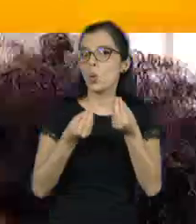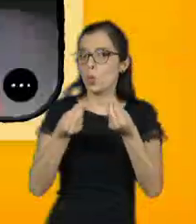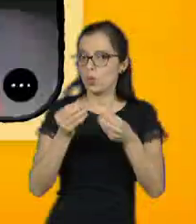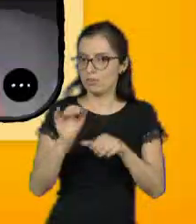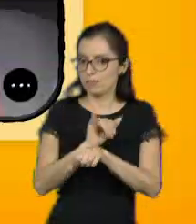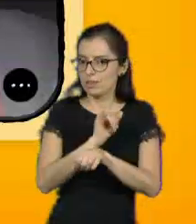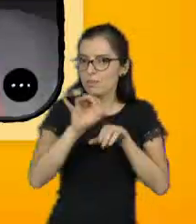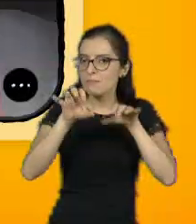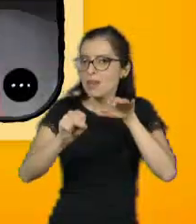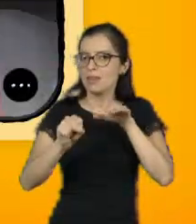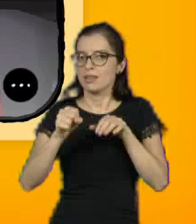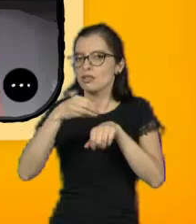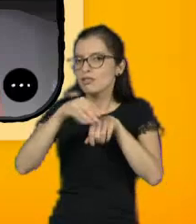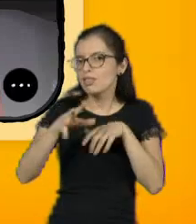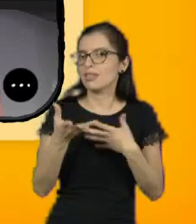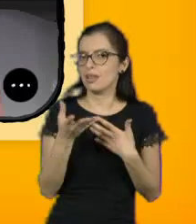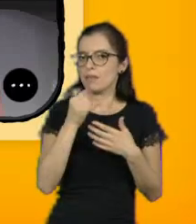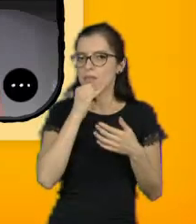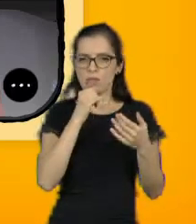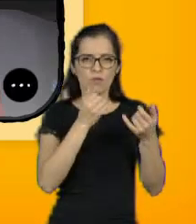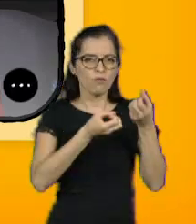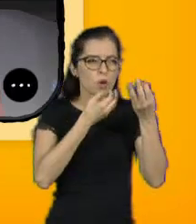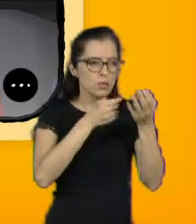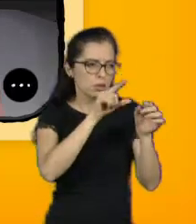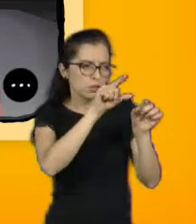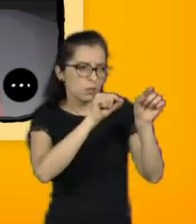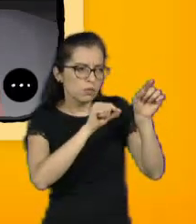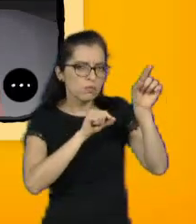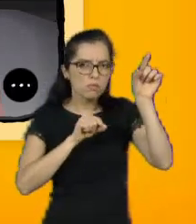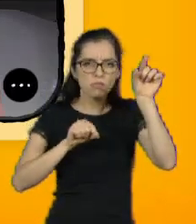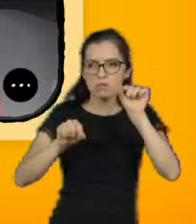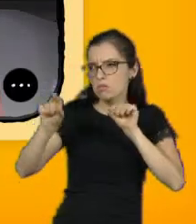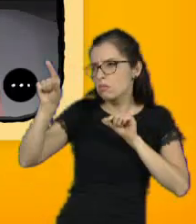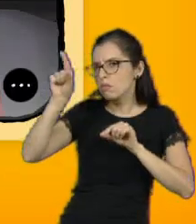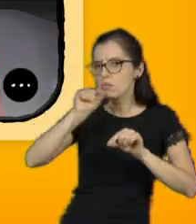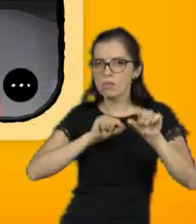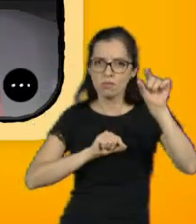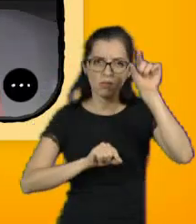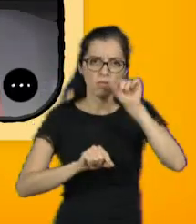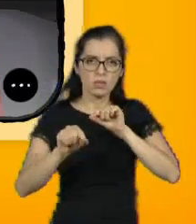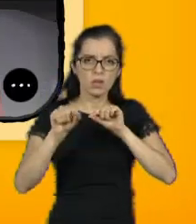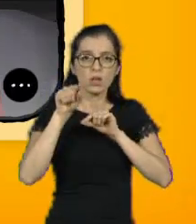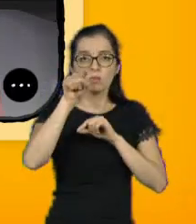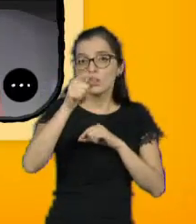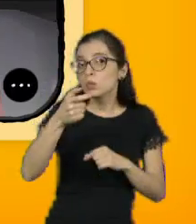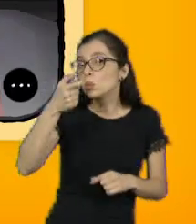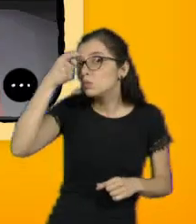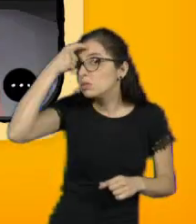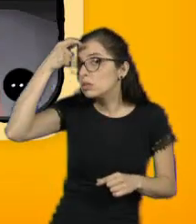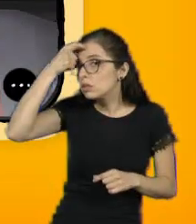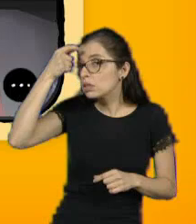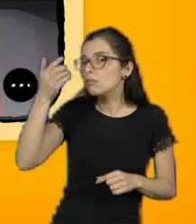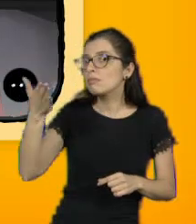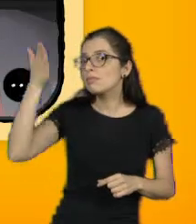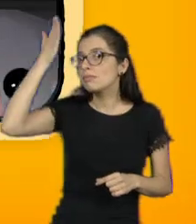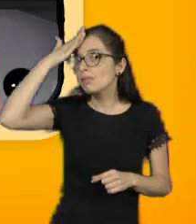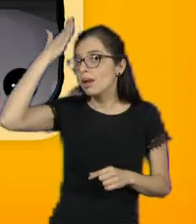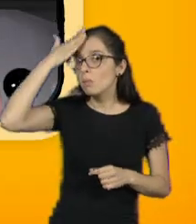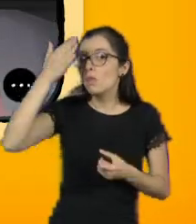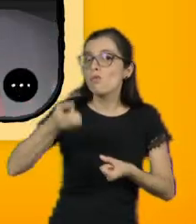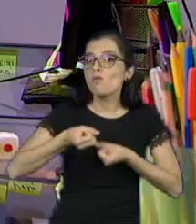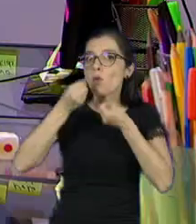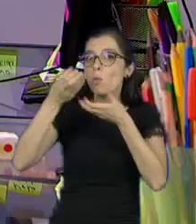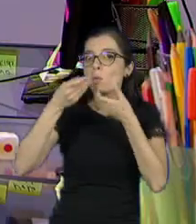seleção ou filtros de curadoria. Ou seja, desenvolver habilidades que te levem diretamente pra aquela informação